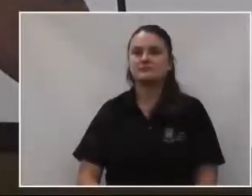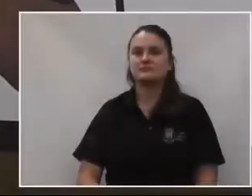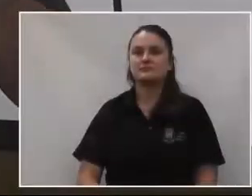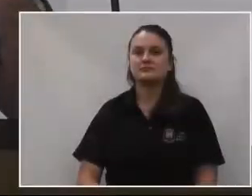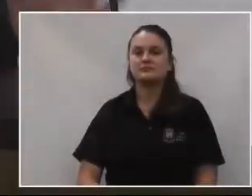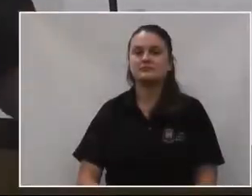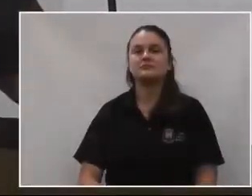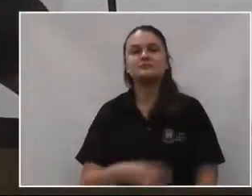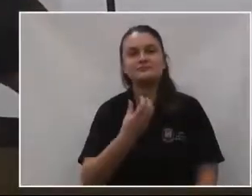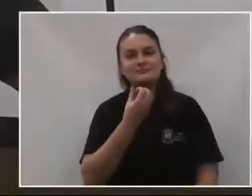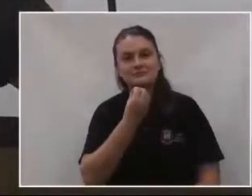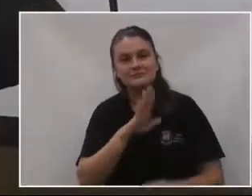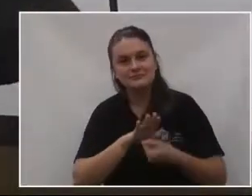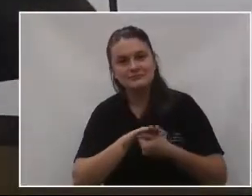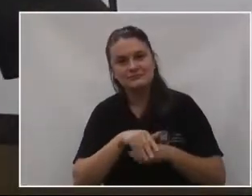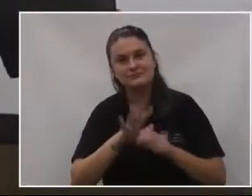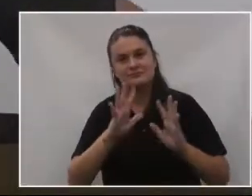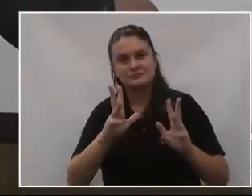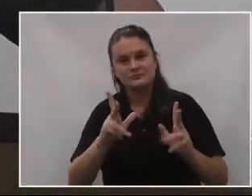Boa noite a todos.